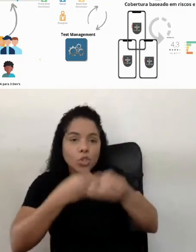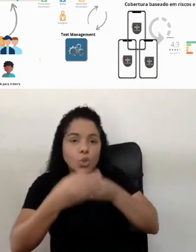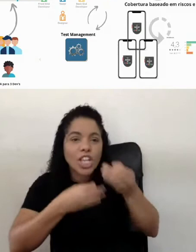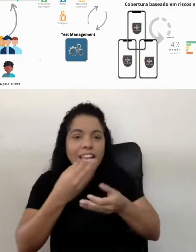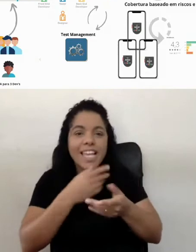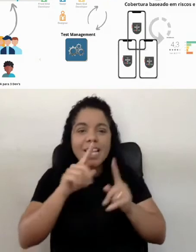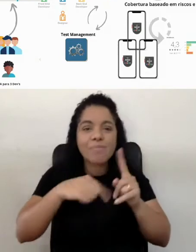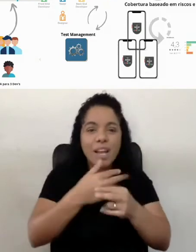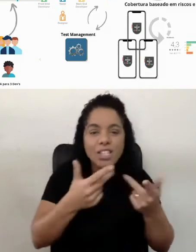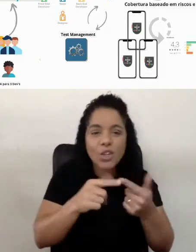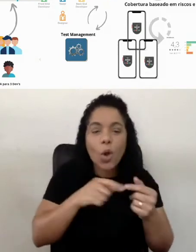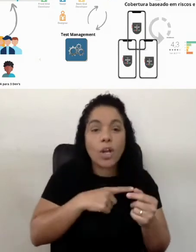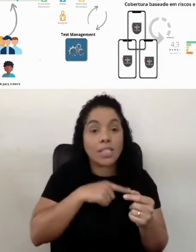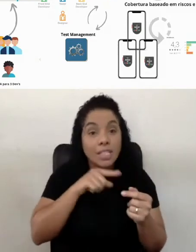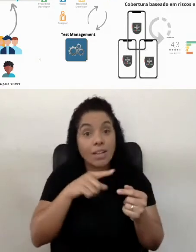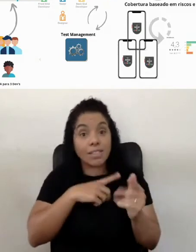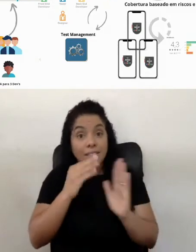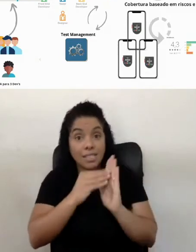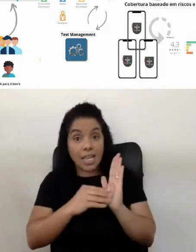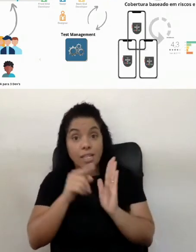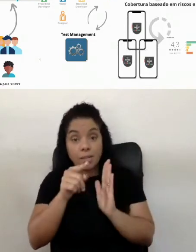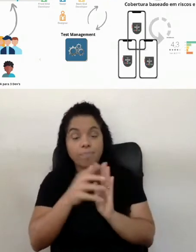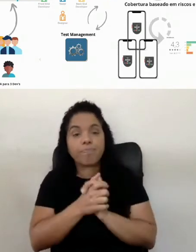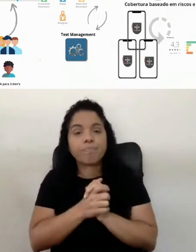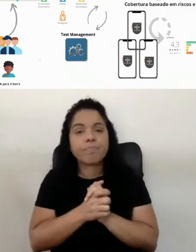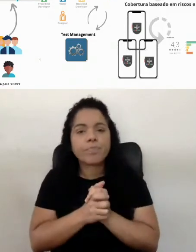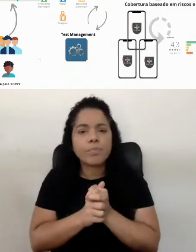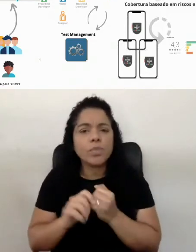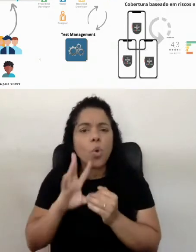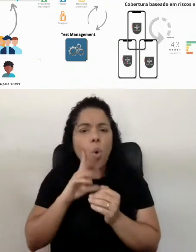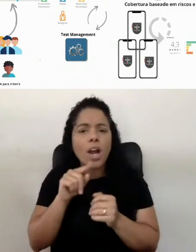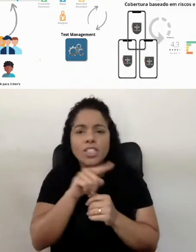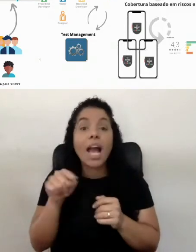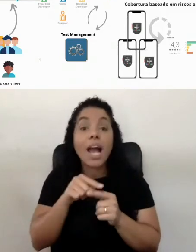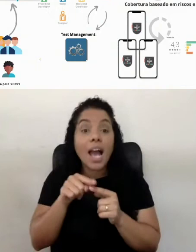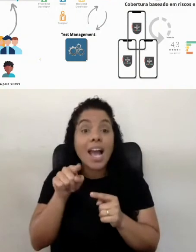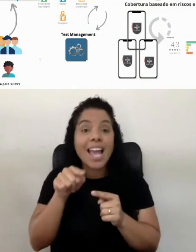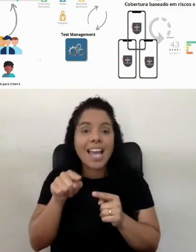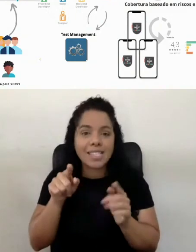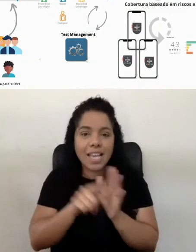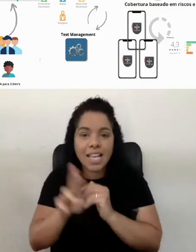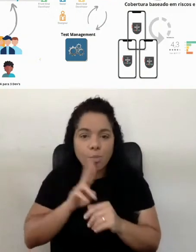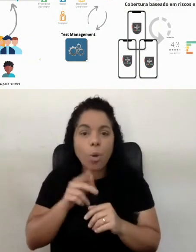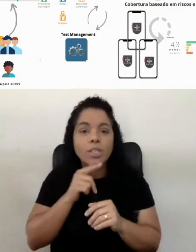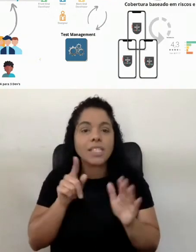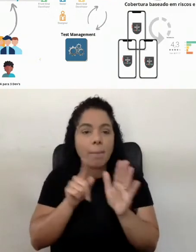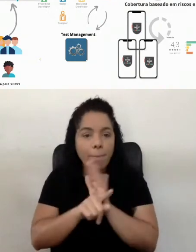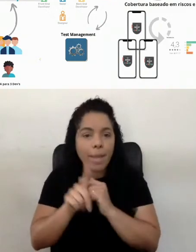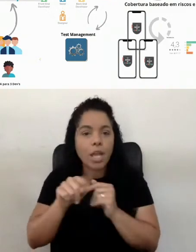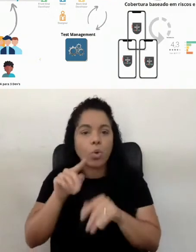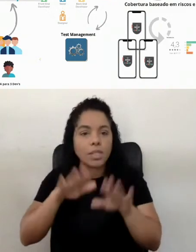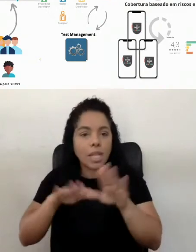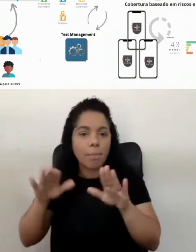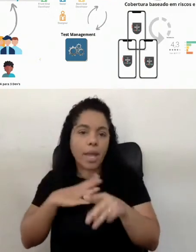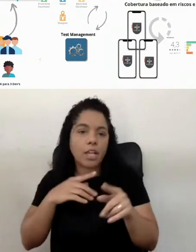Sidney já colocou até um ponto, que, assim, acho que essa pergunta depende muito da cultura do time, existem mais maduros onde os Debs